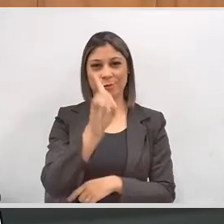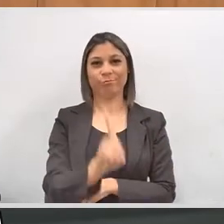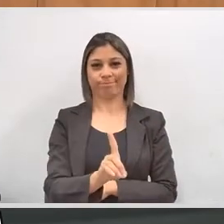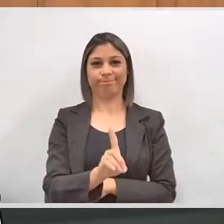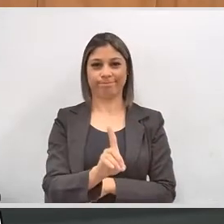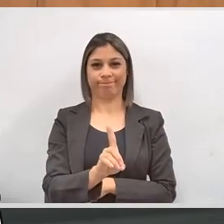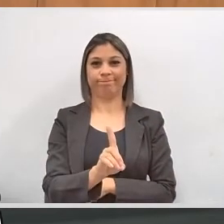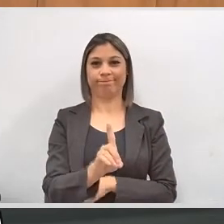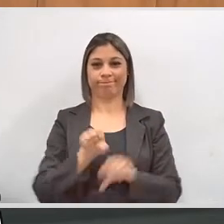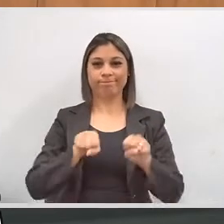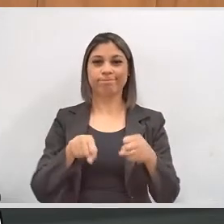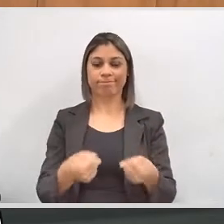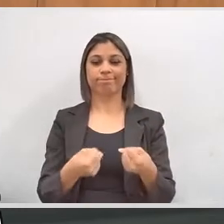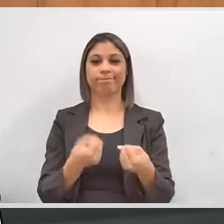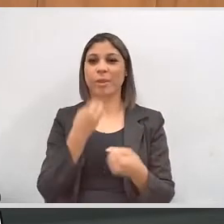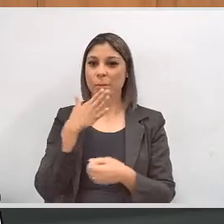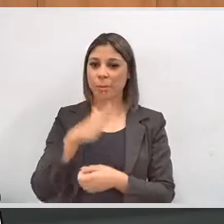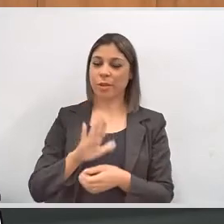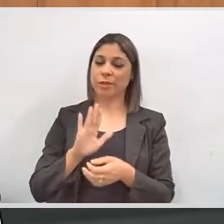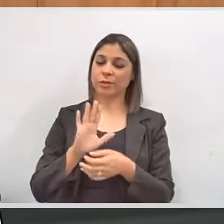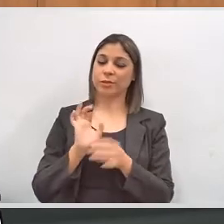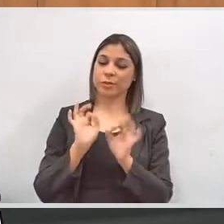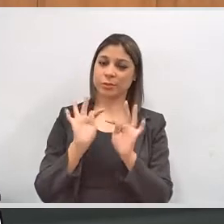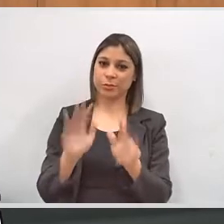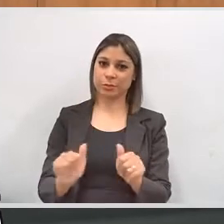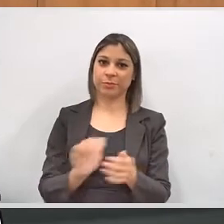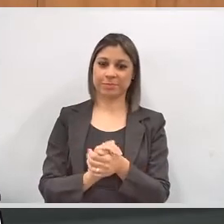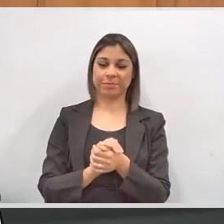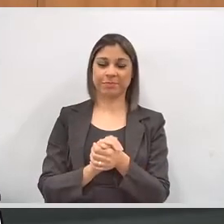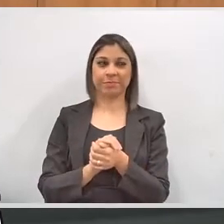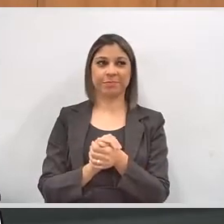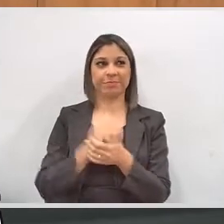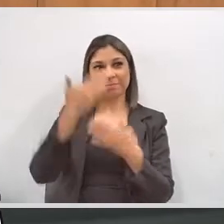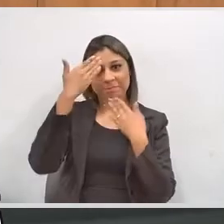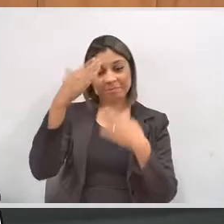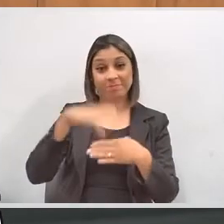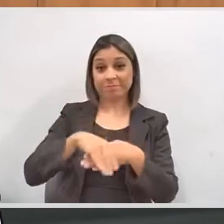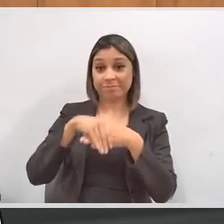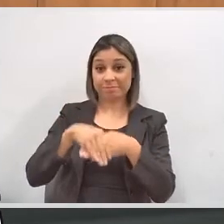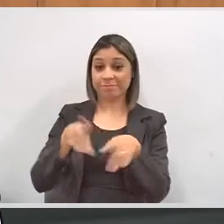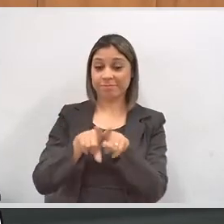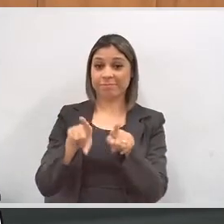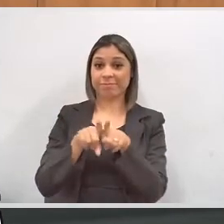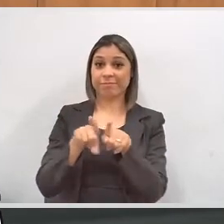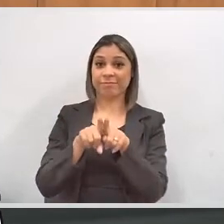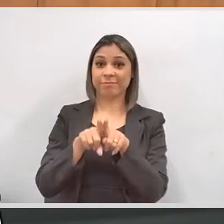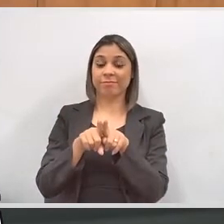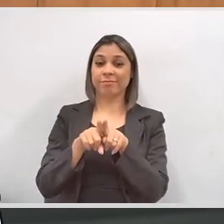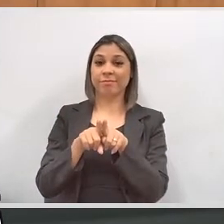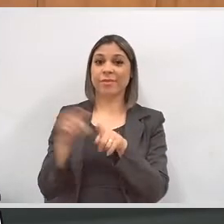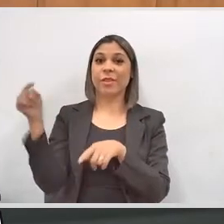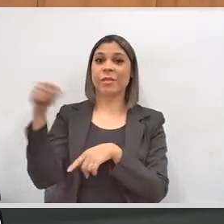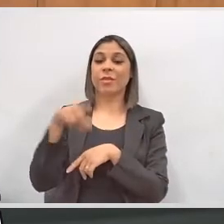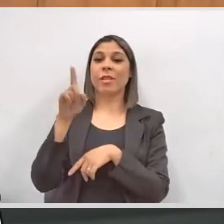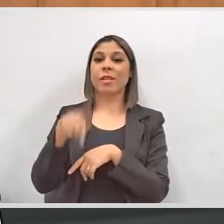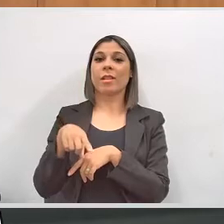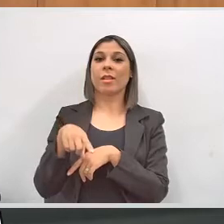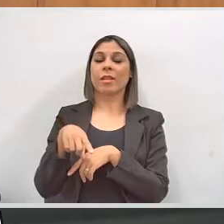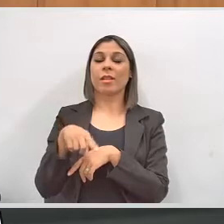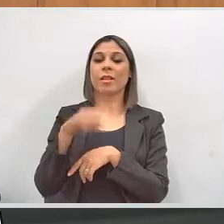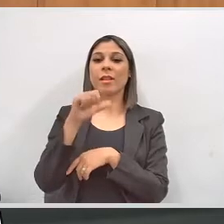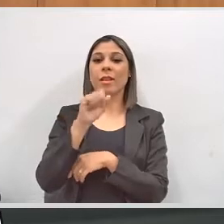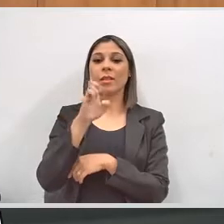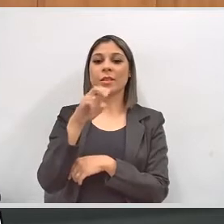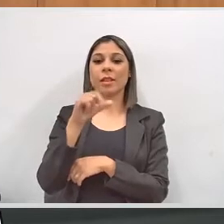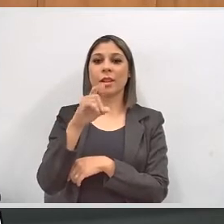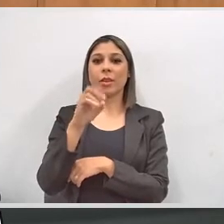desse direito garantido. uma boa tarde para todos. Obrigado, eu queria saudar aqui também, eles vieram lá